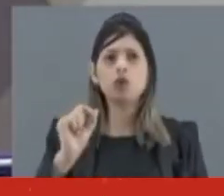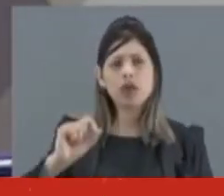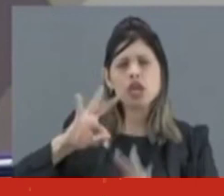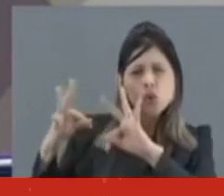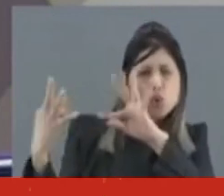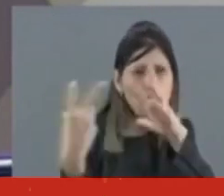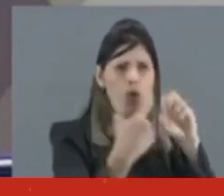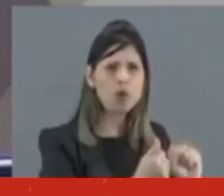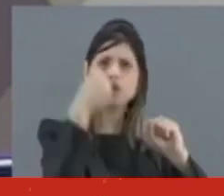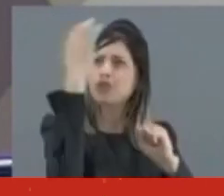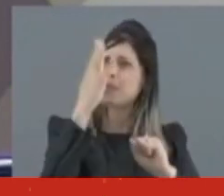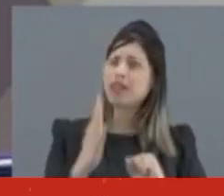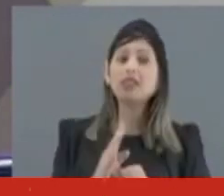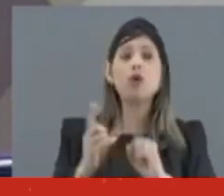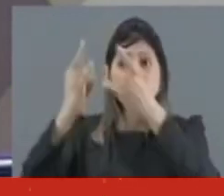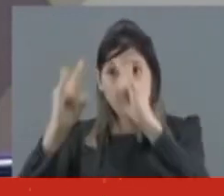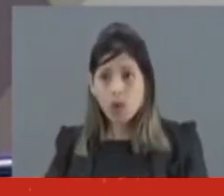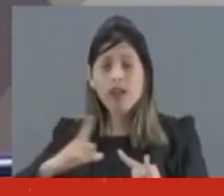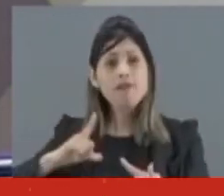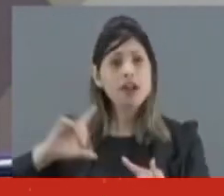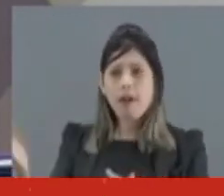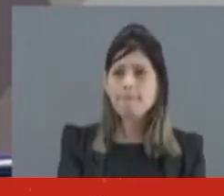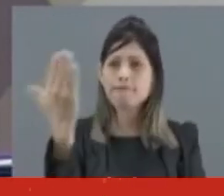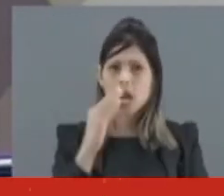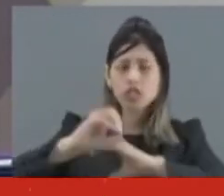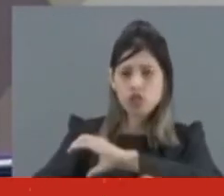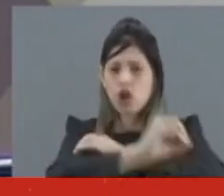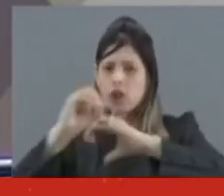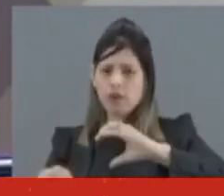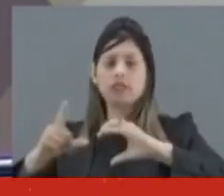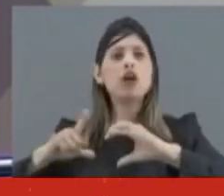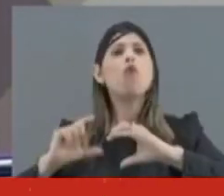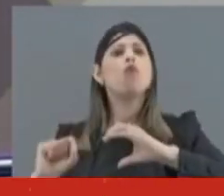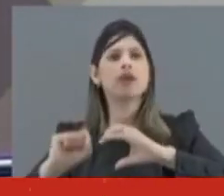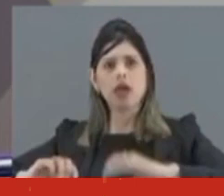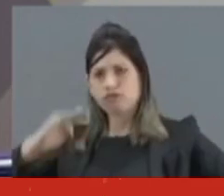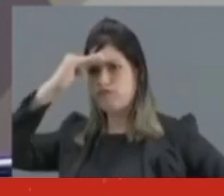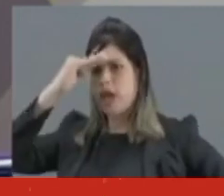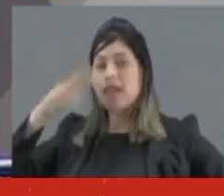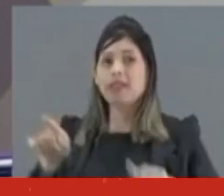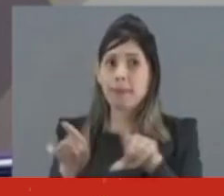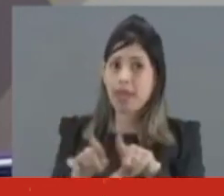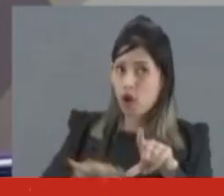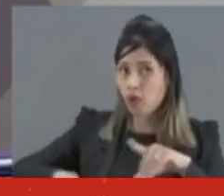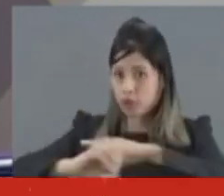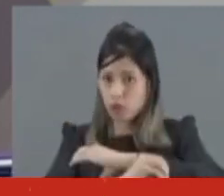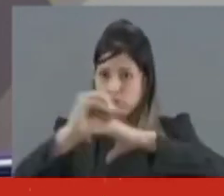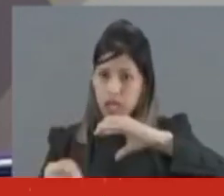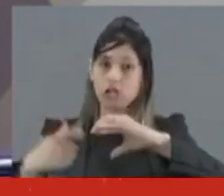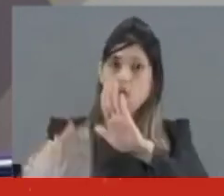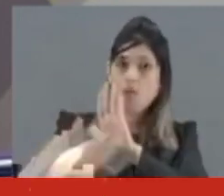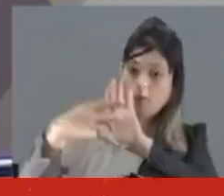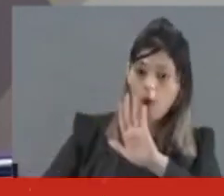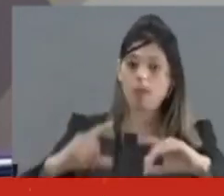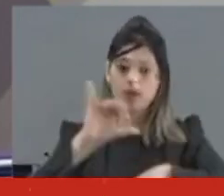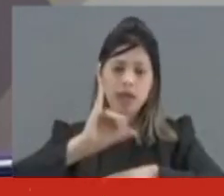todo o Brasil. Um dos acampamentos foi instalado em frente ao Quartel General do Exército, adjacente à quadra residencial de general do setor militar urbano em Brasília.